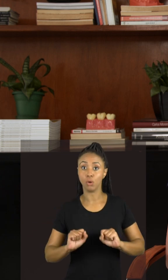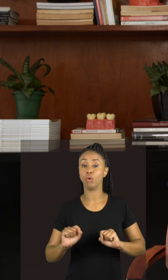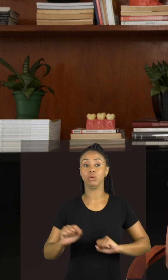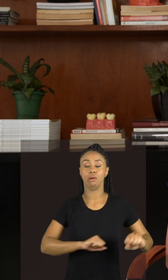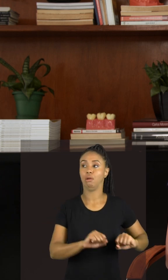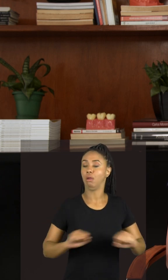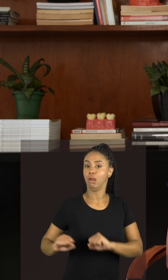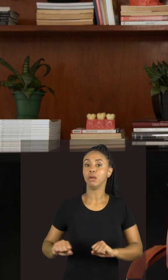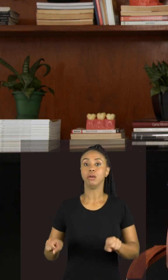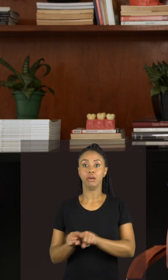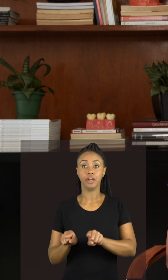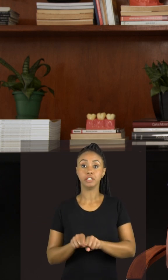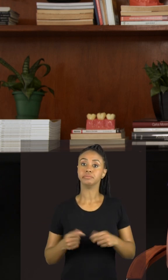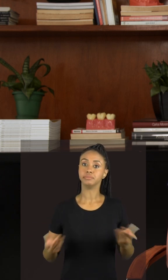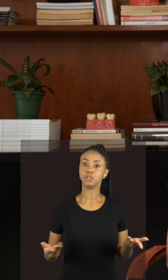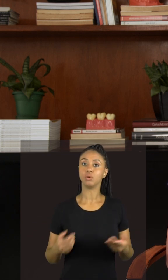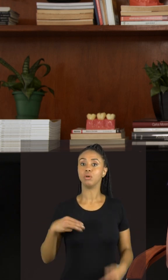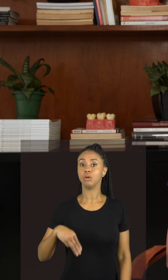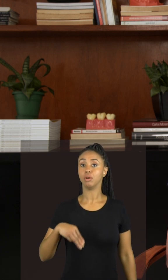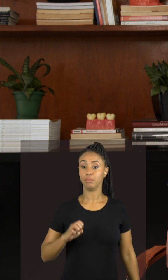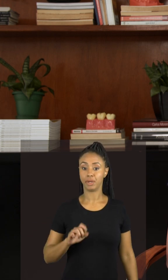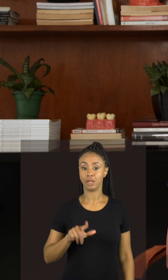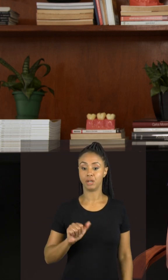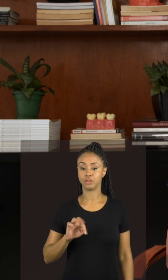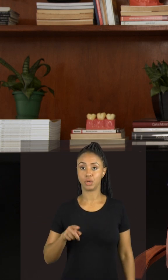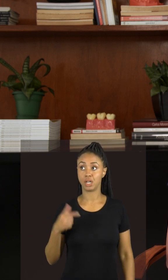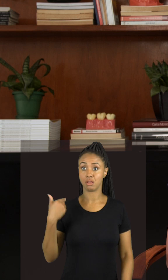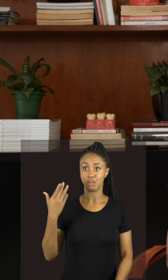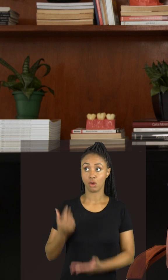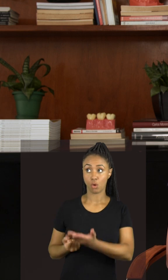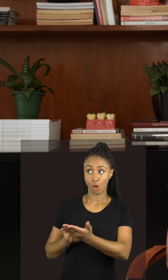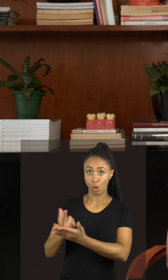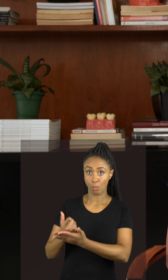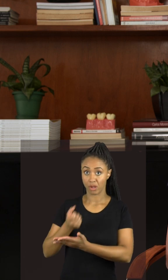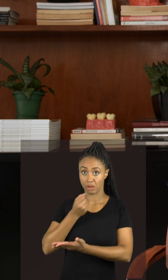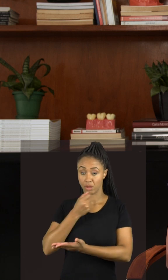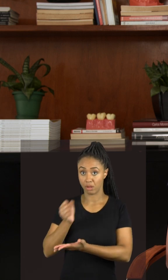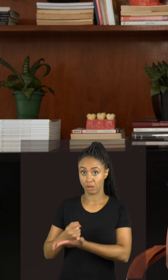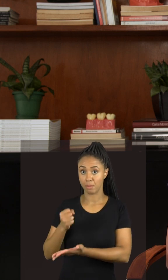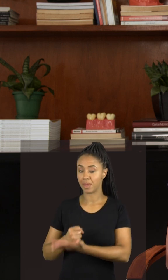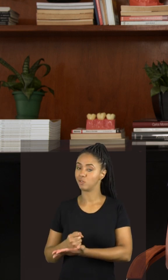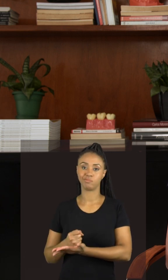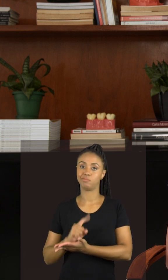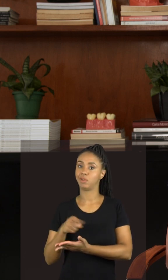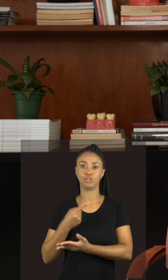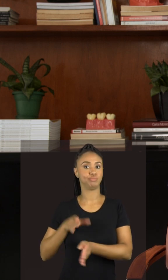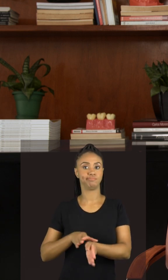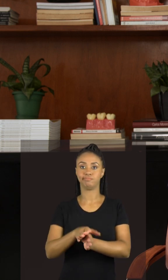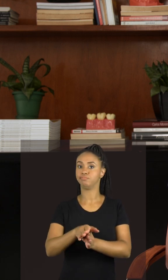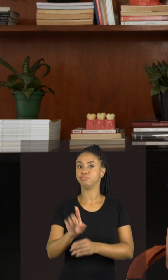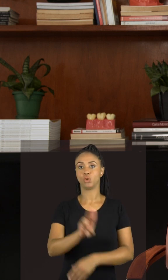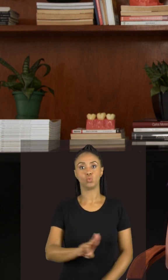Então, é importante saber que a melatonina exógena, essa que é comprada na farmácia, não é recomendada de maneira